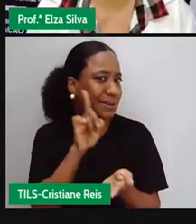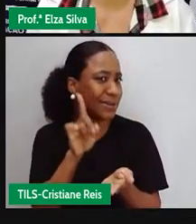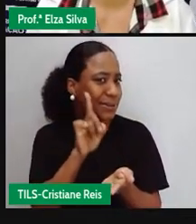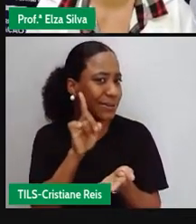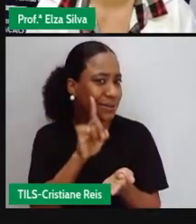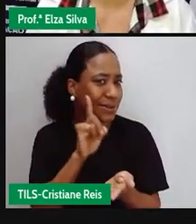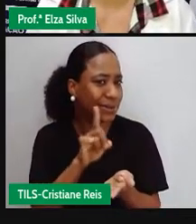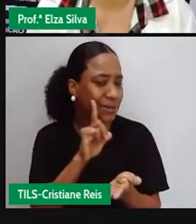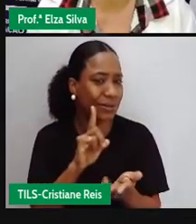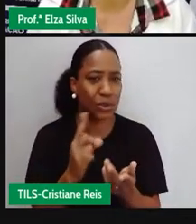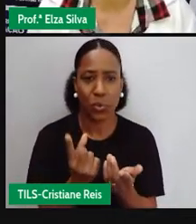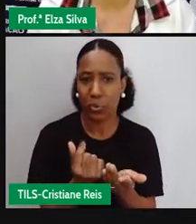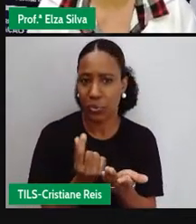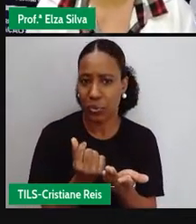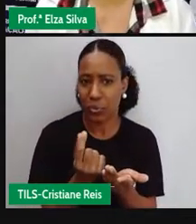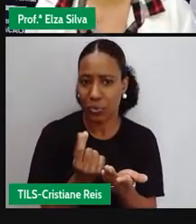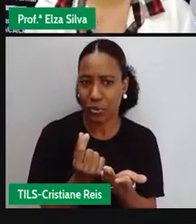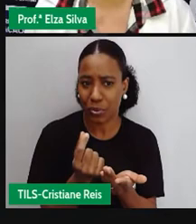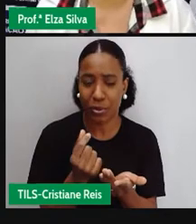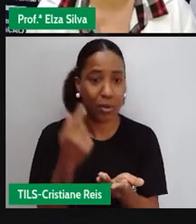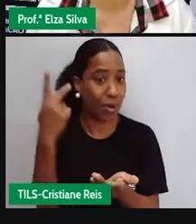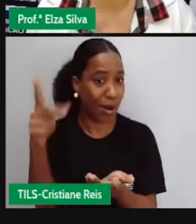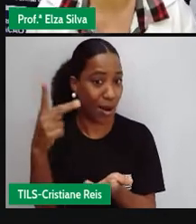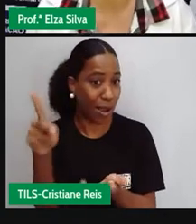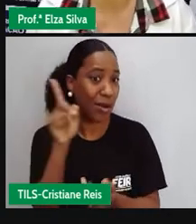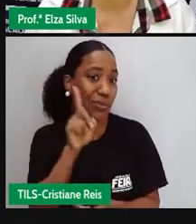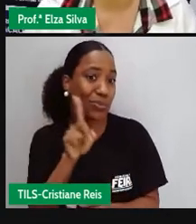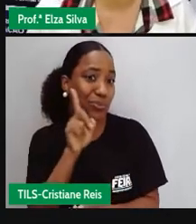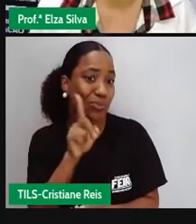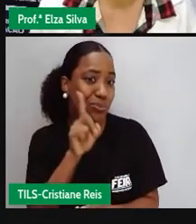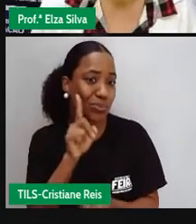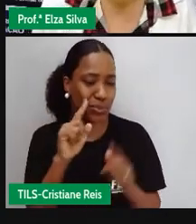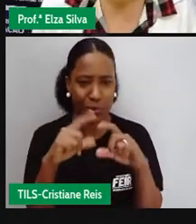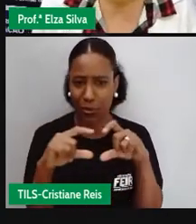moedas utilizadas nos Estados Unidos da América?